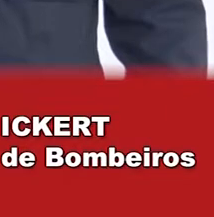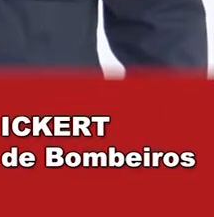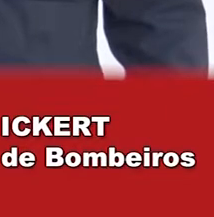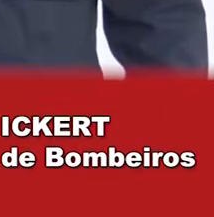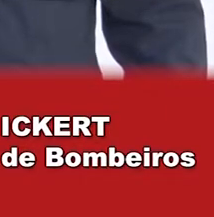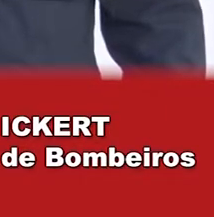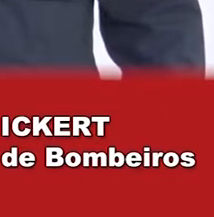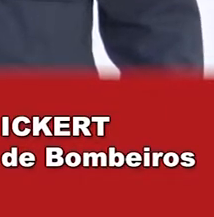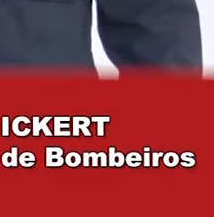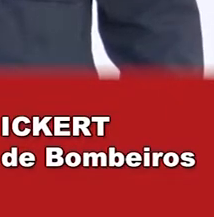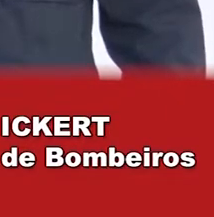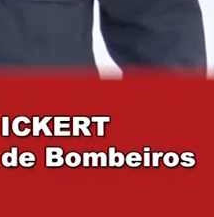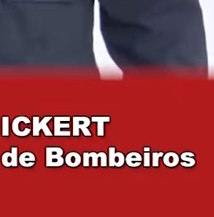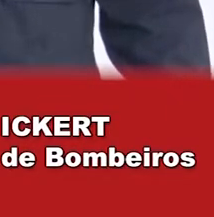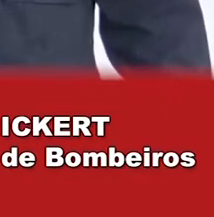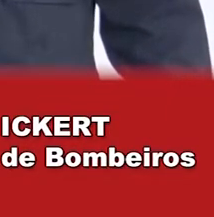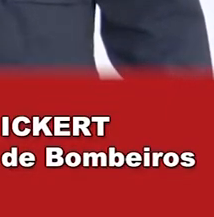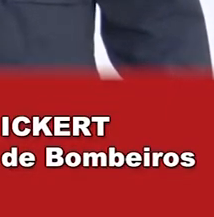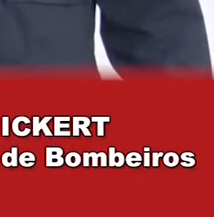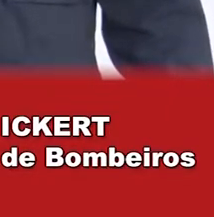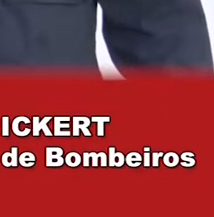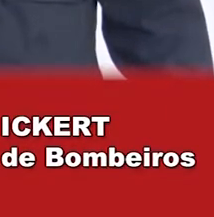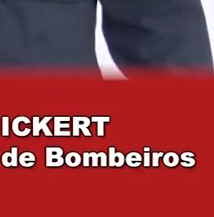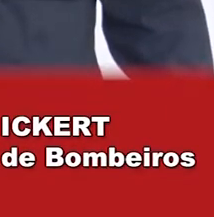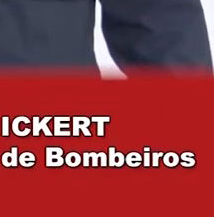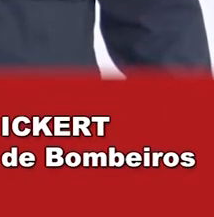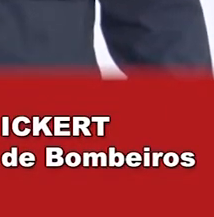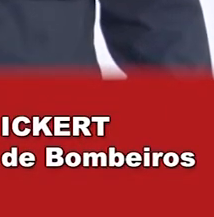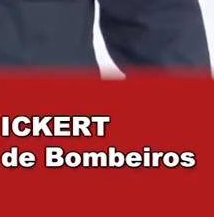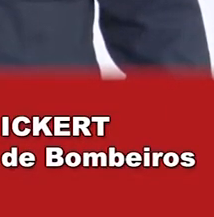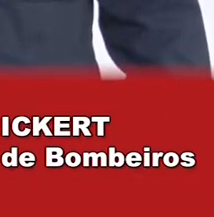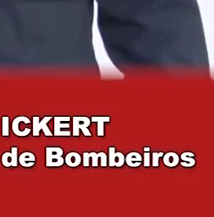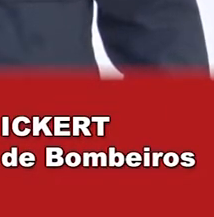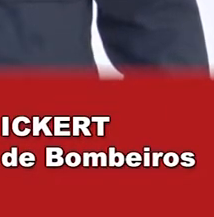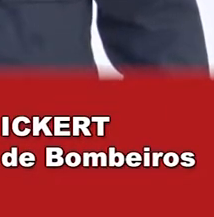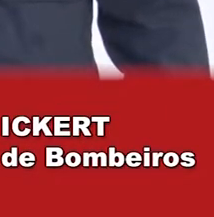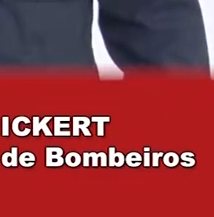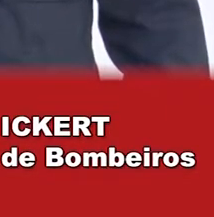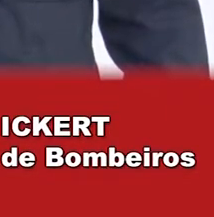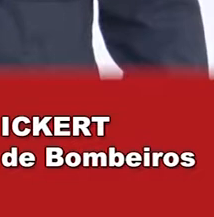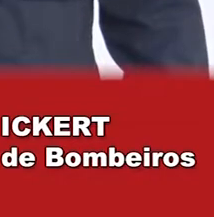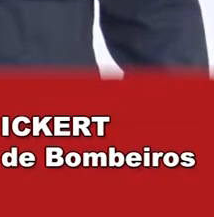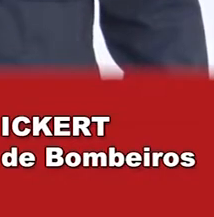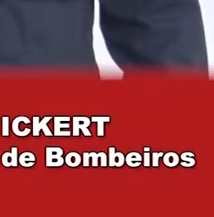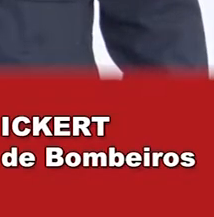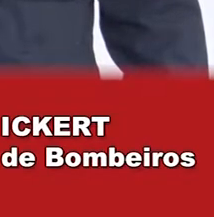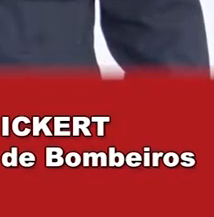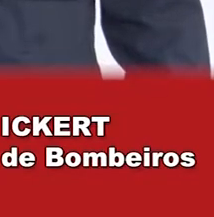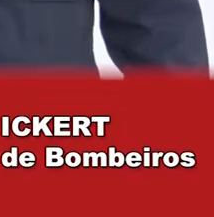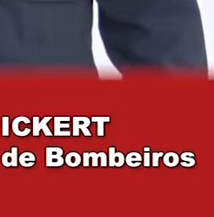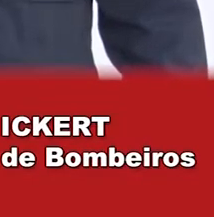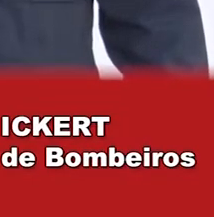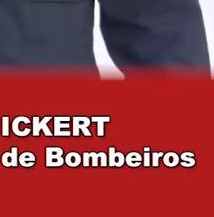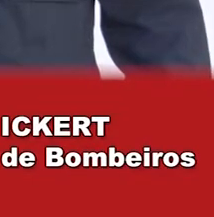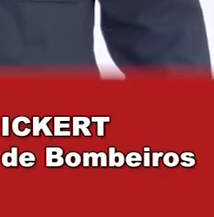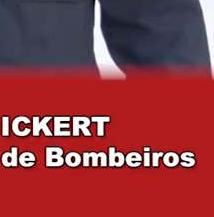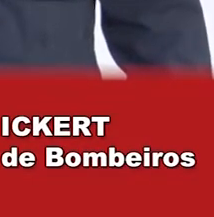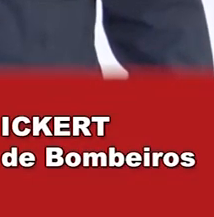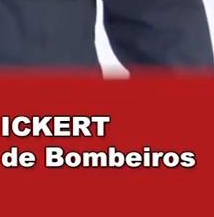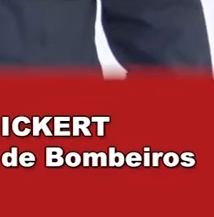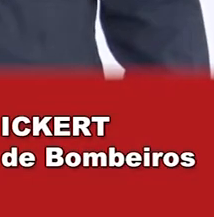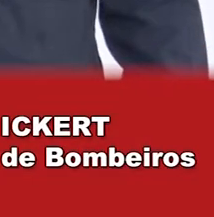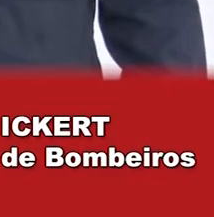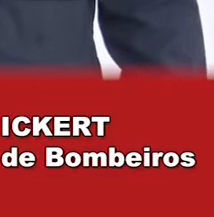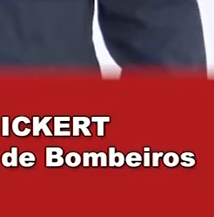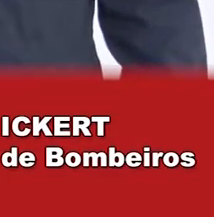local sem jamais tocar nessa fiação. Também, quando estiver limpando, várias ocorrências acontecem